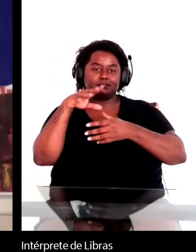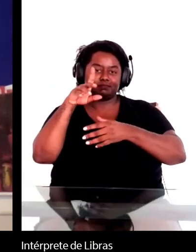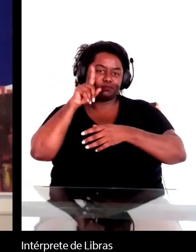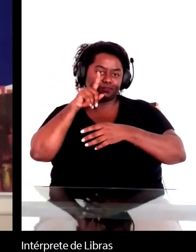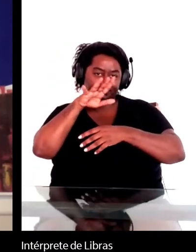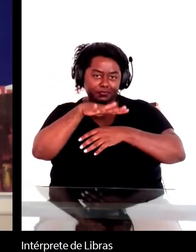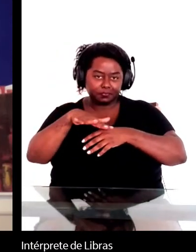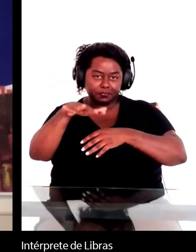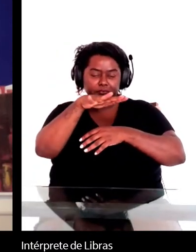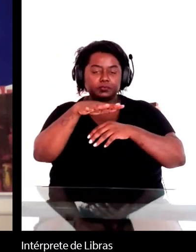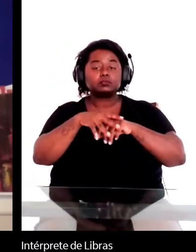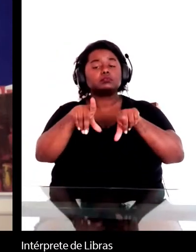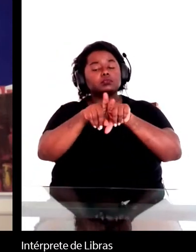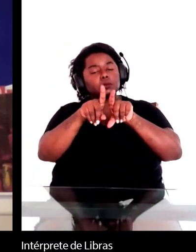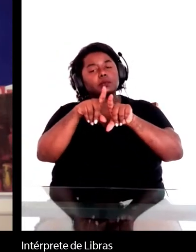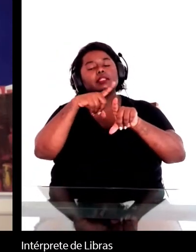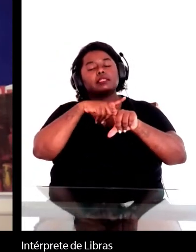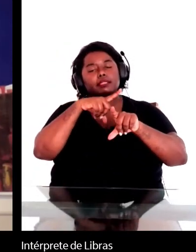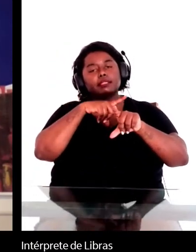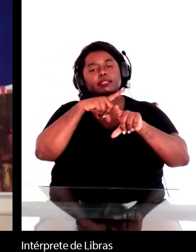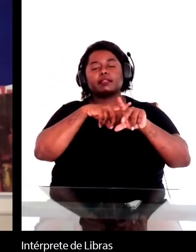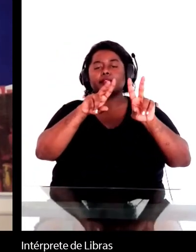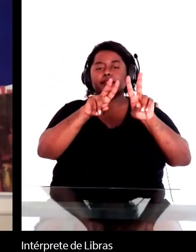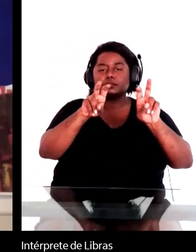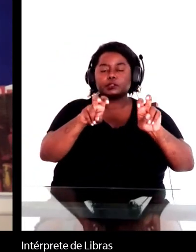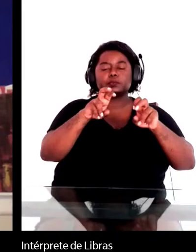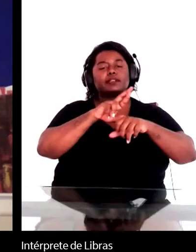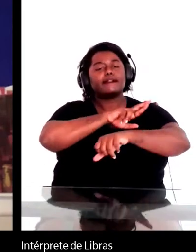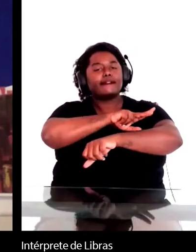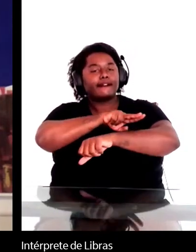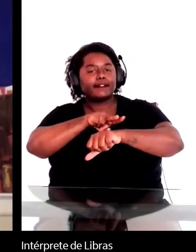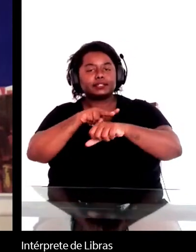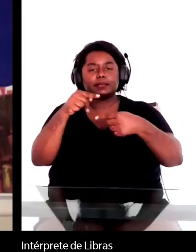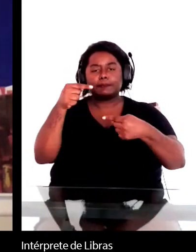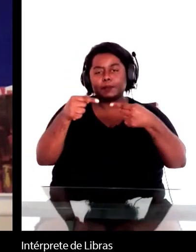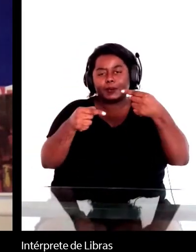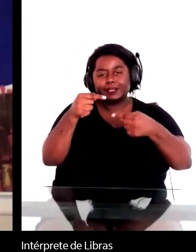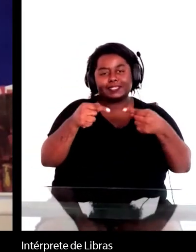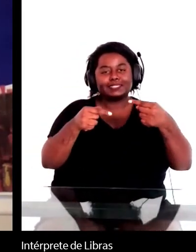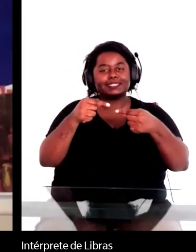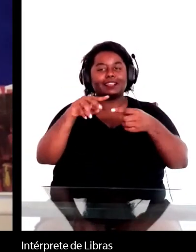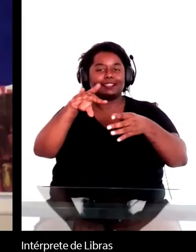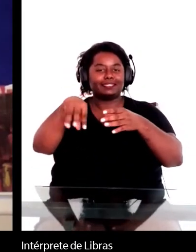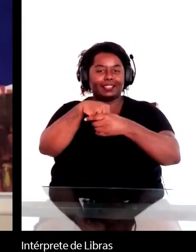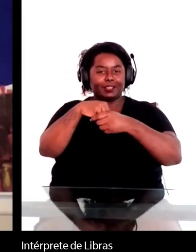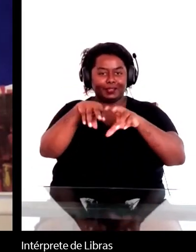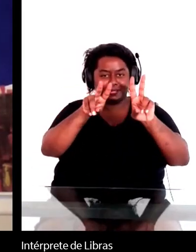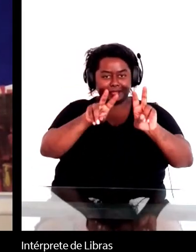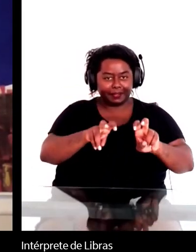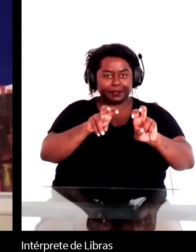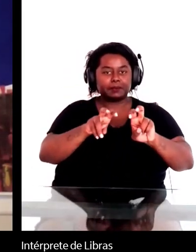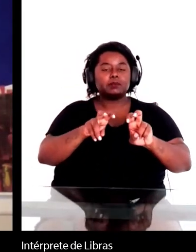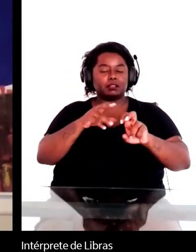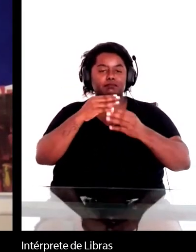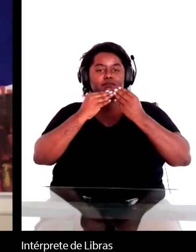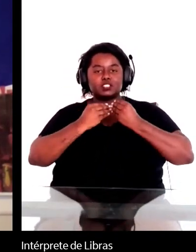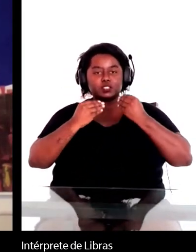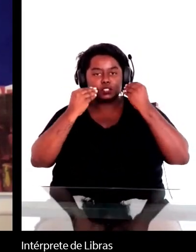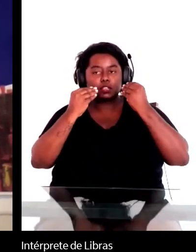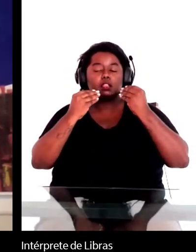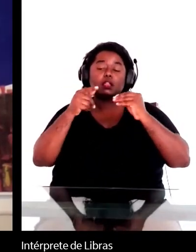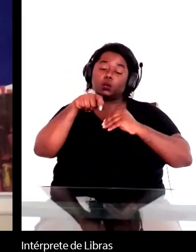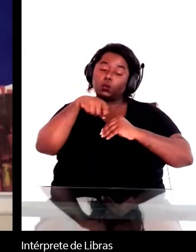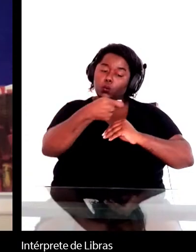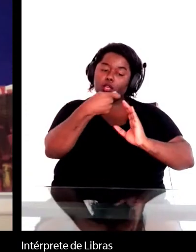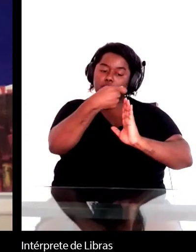militância, política, que tem a ver com Machado de Assis como escritor não só afro-brasileira, mas